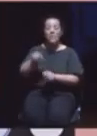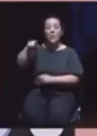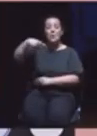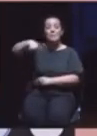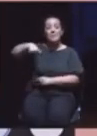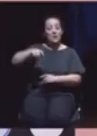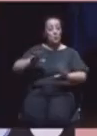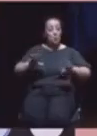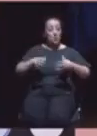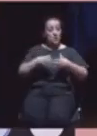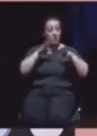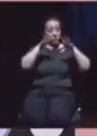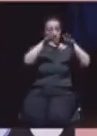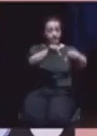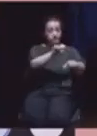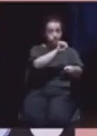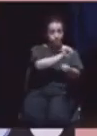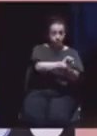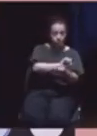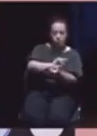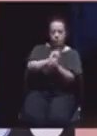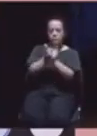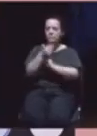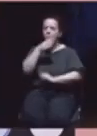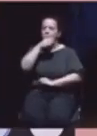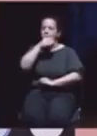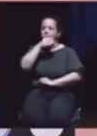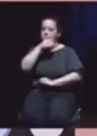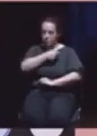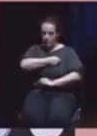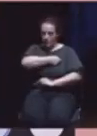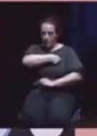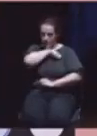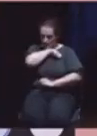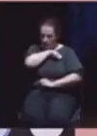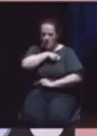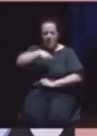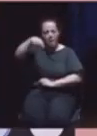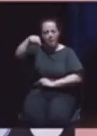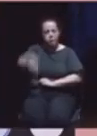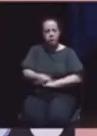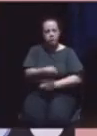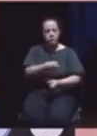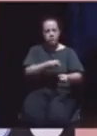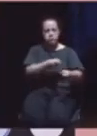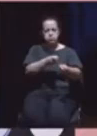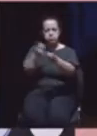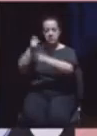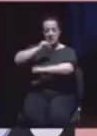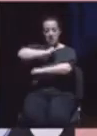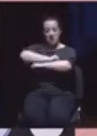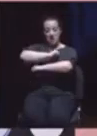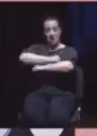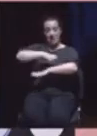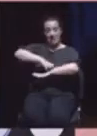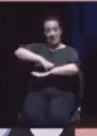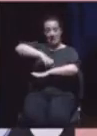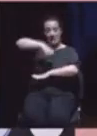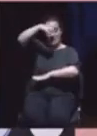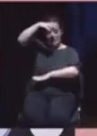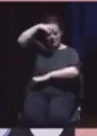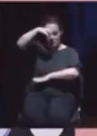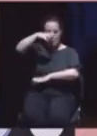Conselho, agentes da DGS abriram indiscriminadamente fogo a partir das janelas do edifício